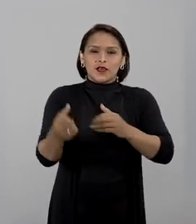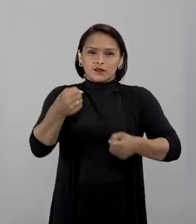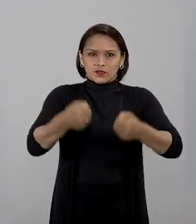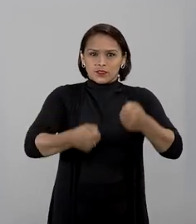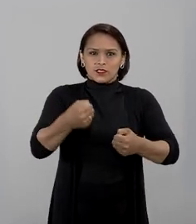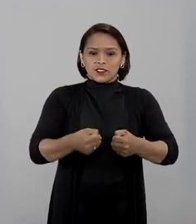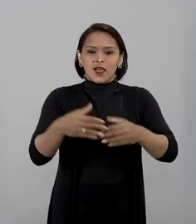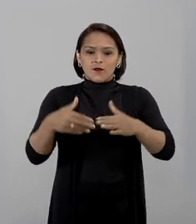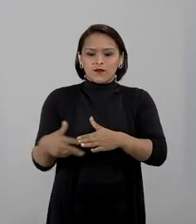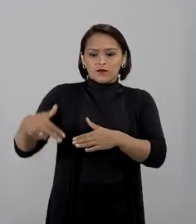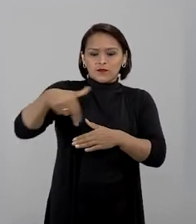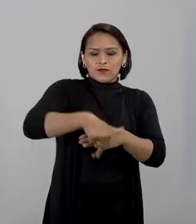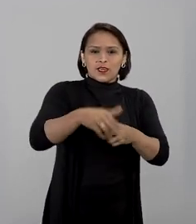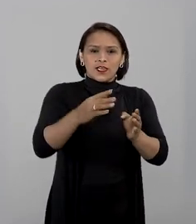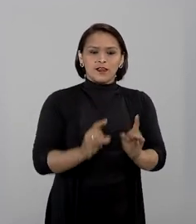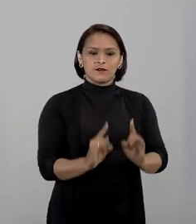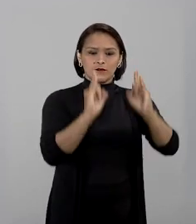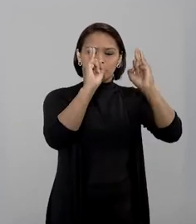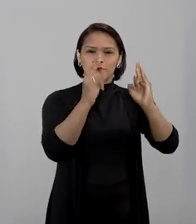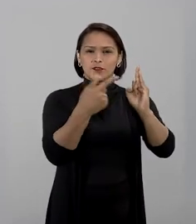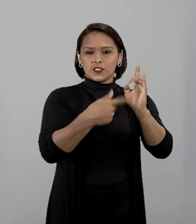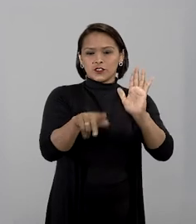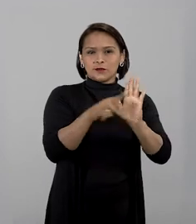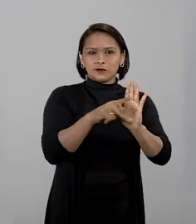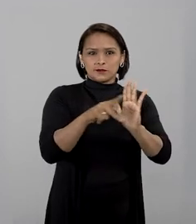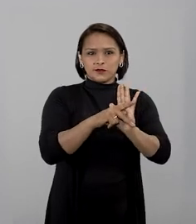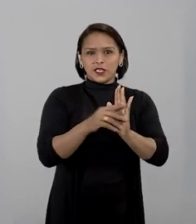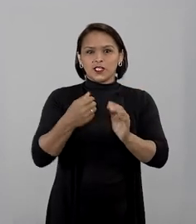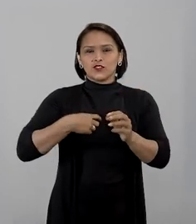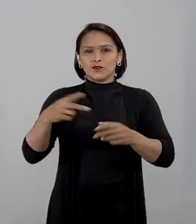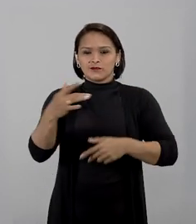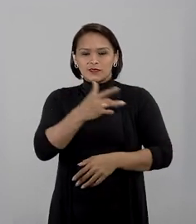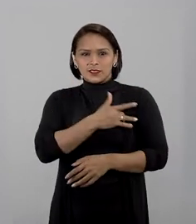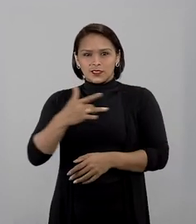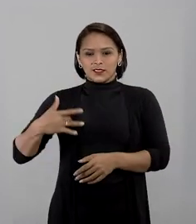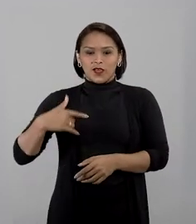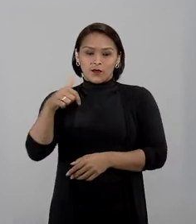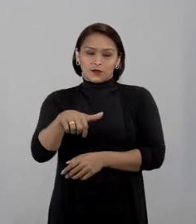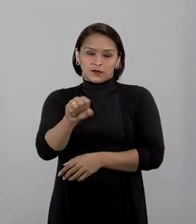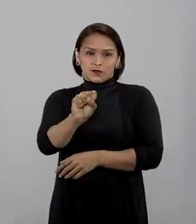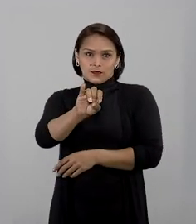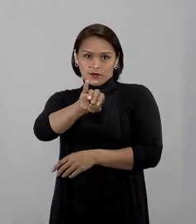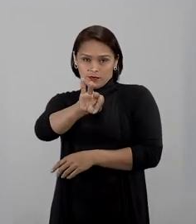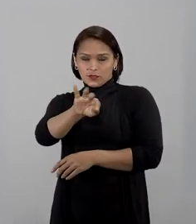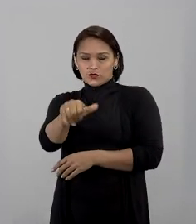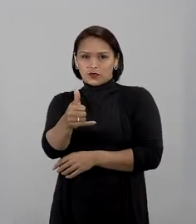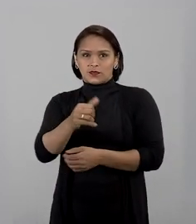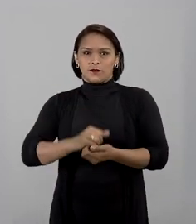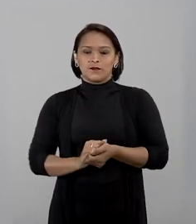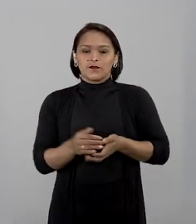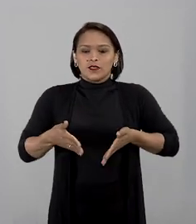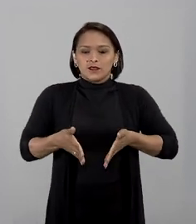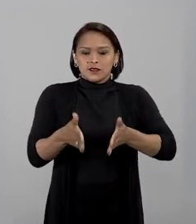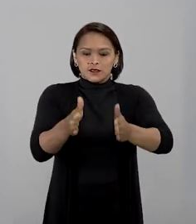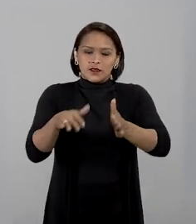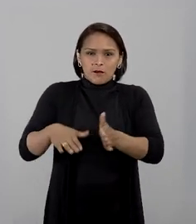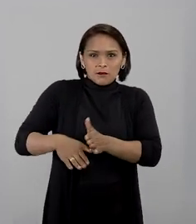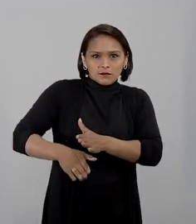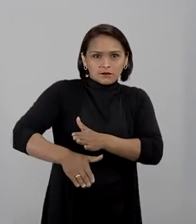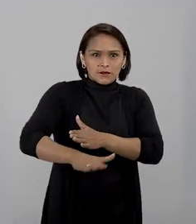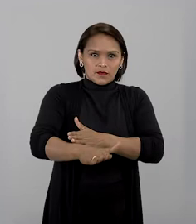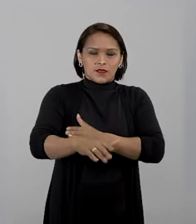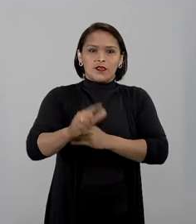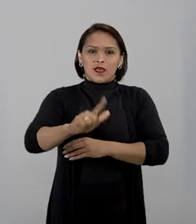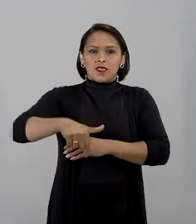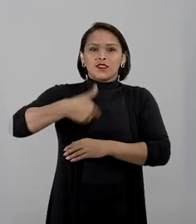por ela de carro vai descer em frente ao prédio onde funciona o serviço de saúde do STJ. Siga pela